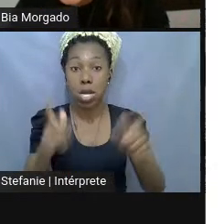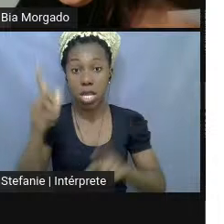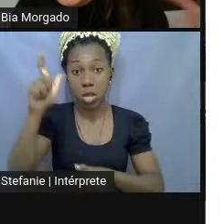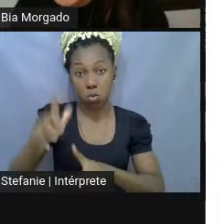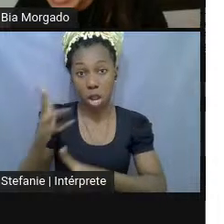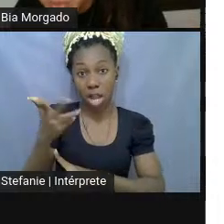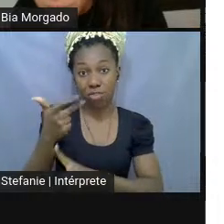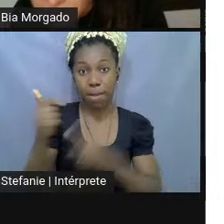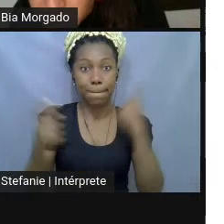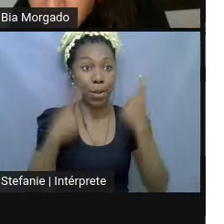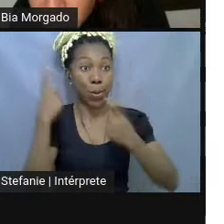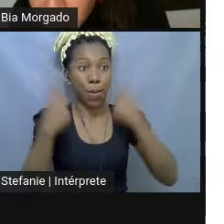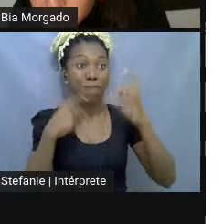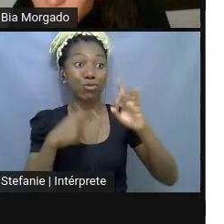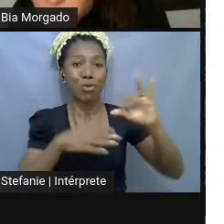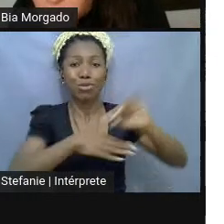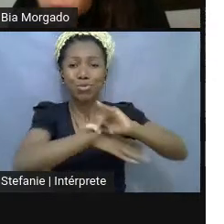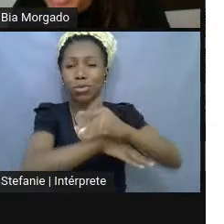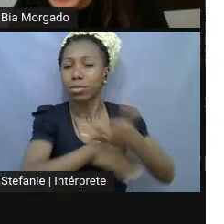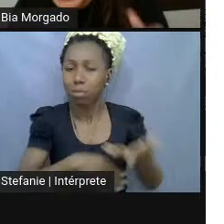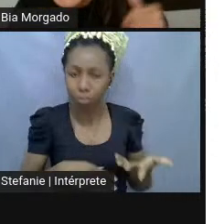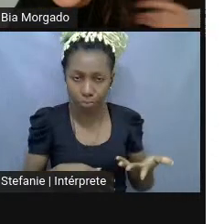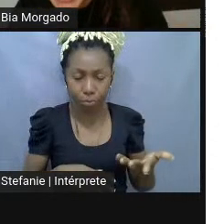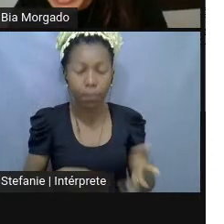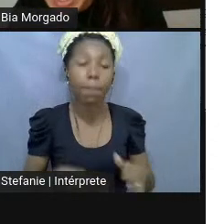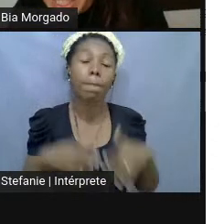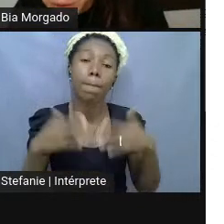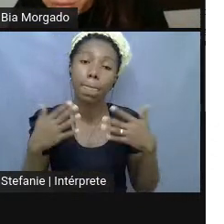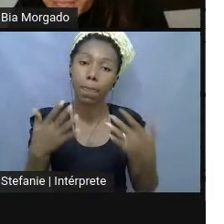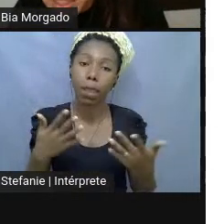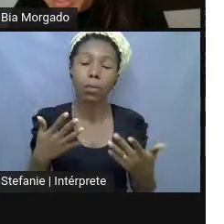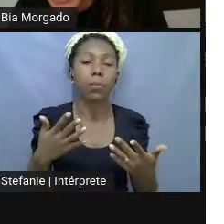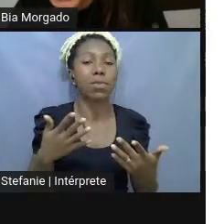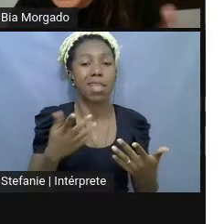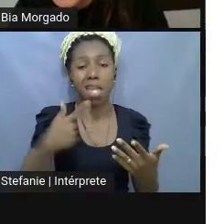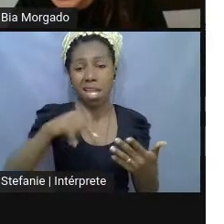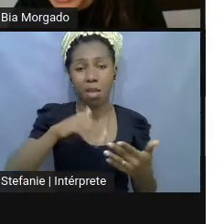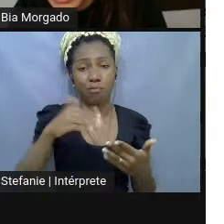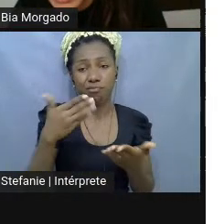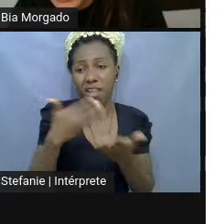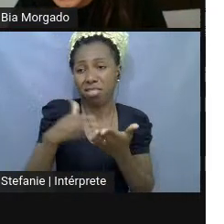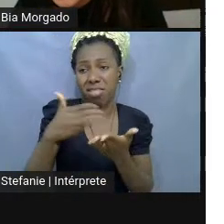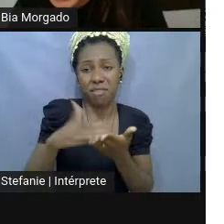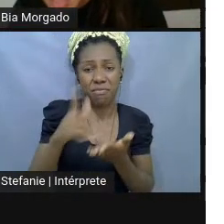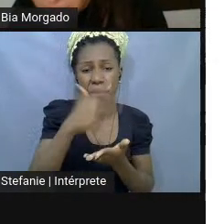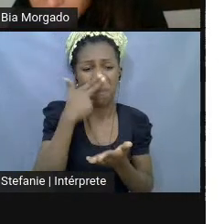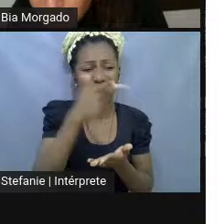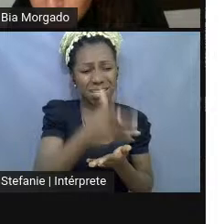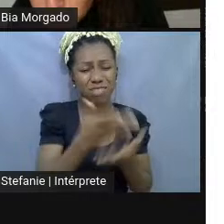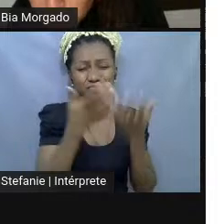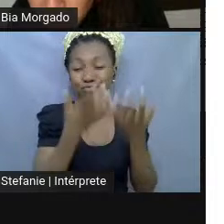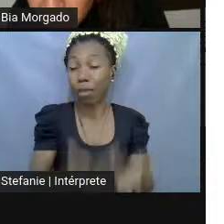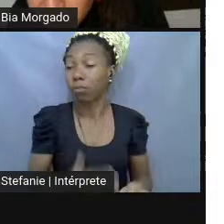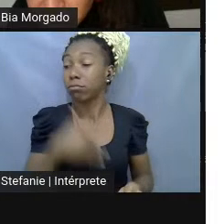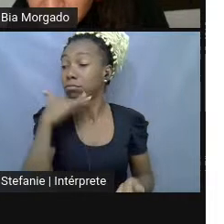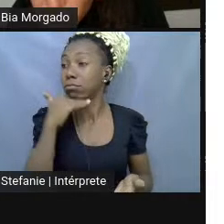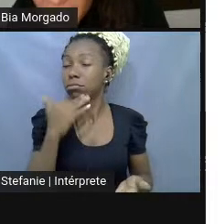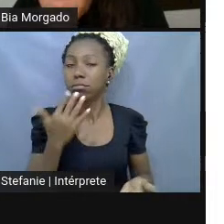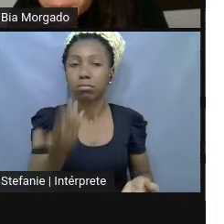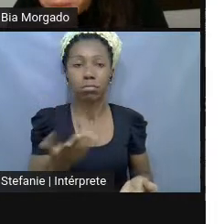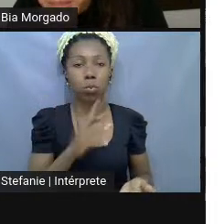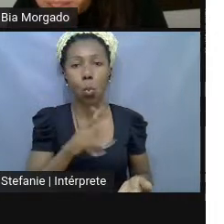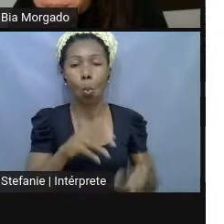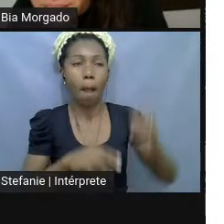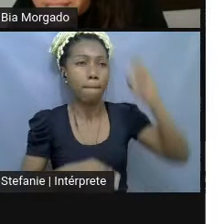aqui e a Louris, e com os quais nada tenho a ver, são entediantes, não muito brilhantes, sem